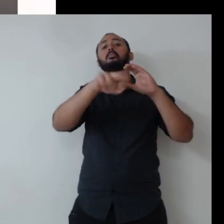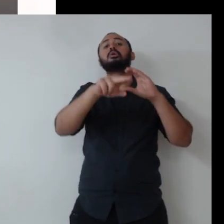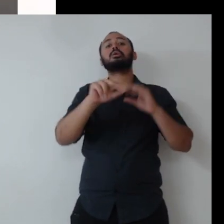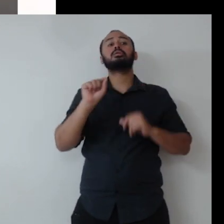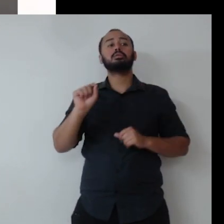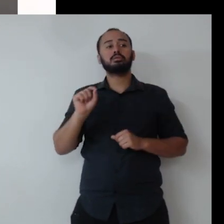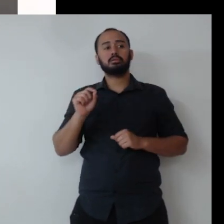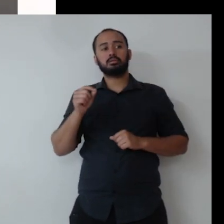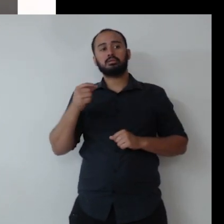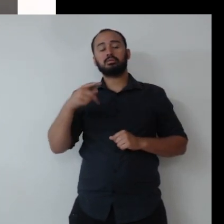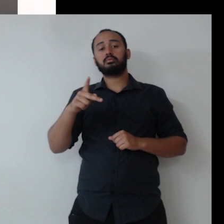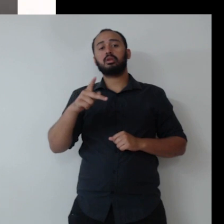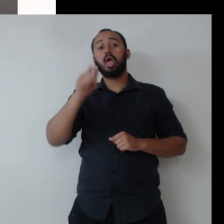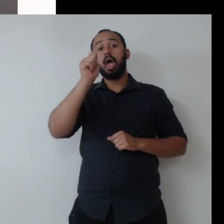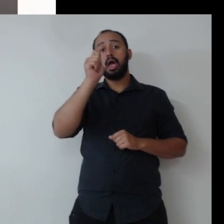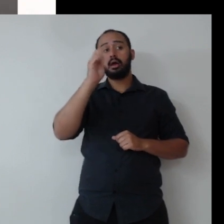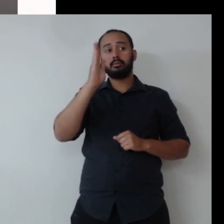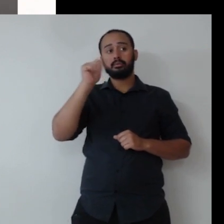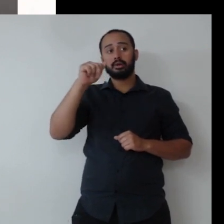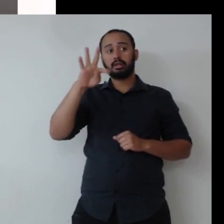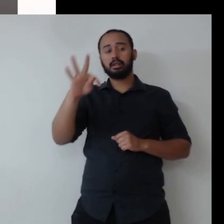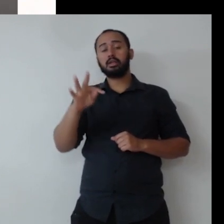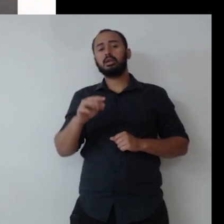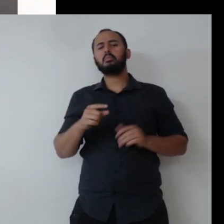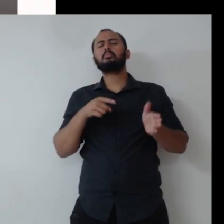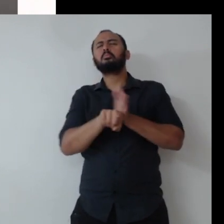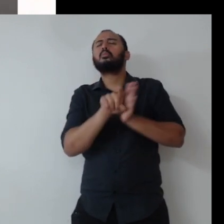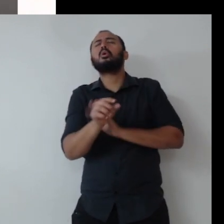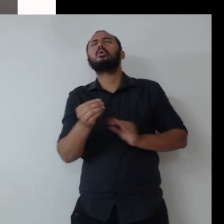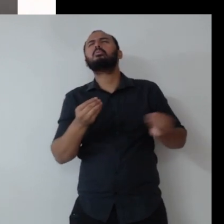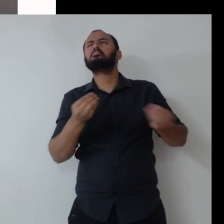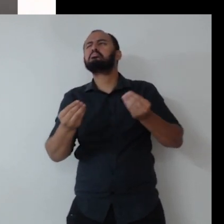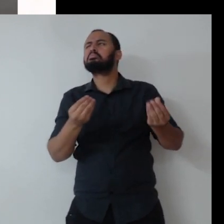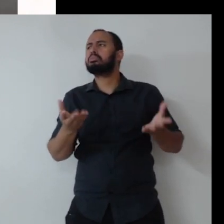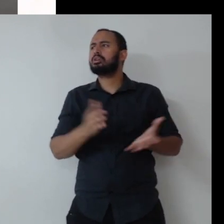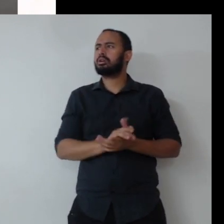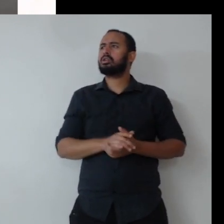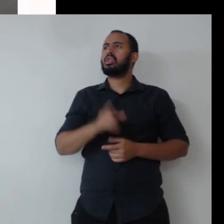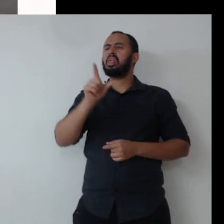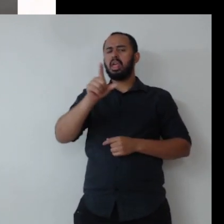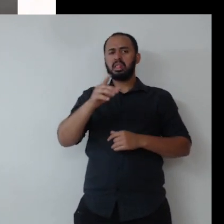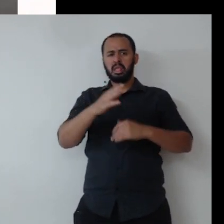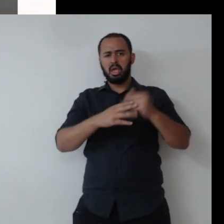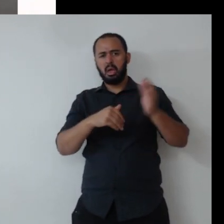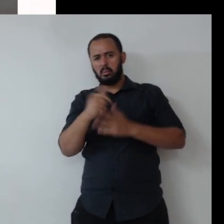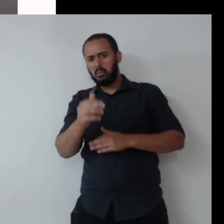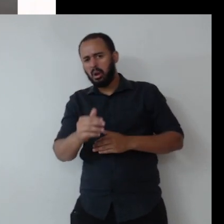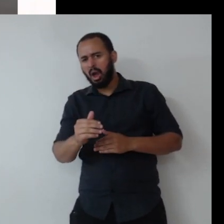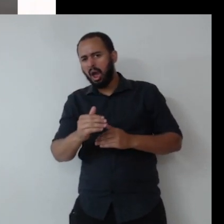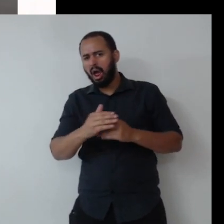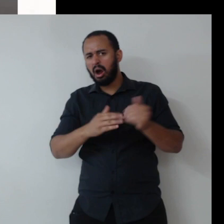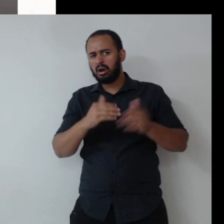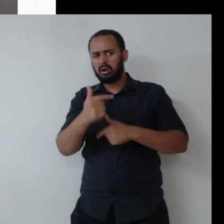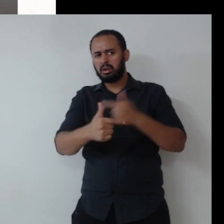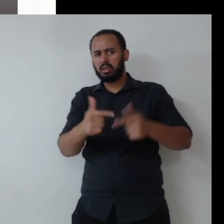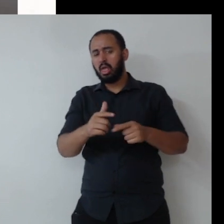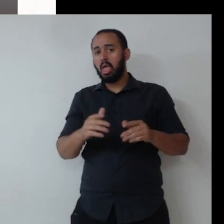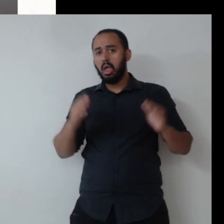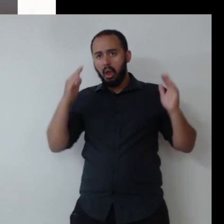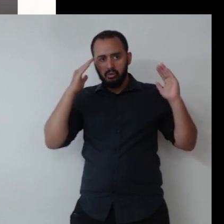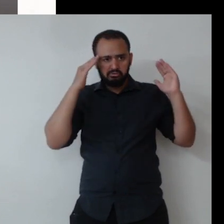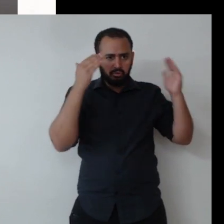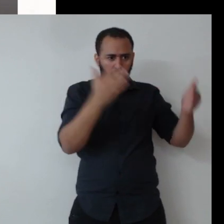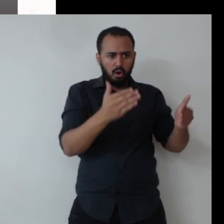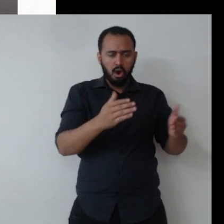o pessoal da ABNT, perguntando, olha, essa prática recomendada, ela é aplicável a organizações